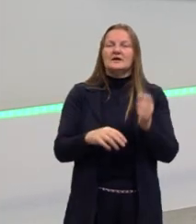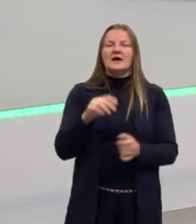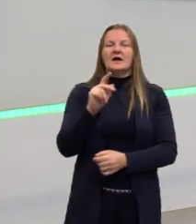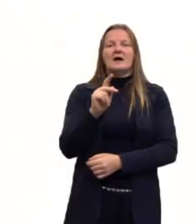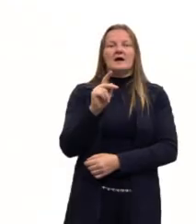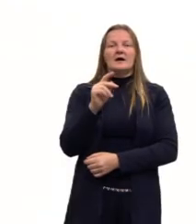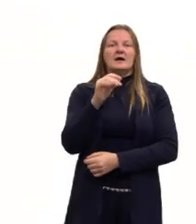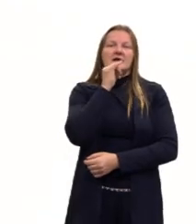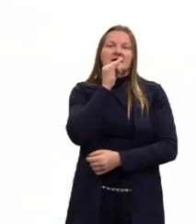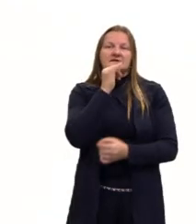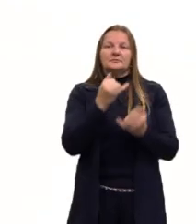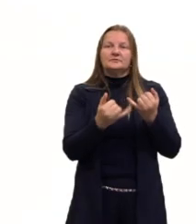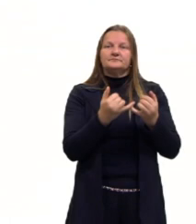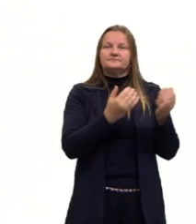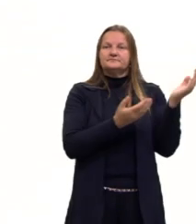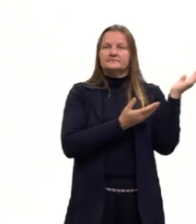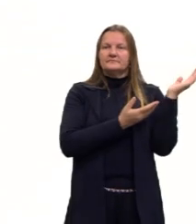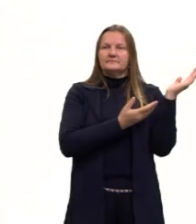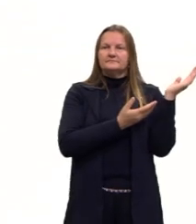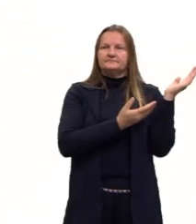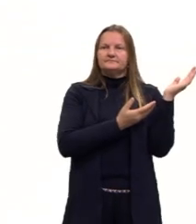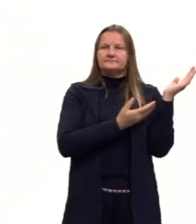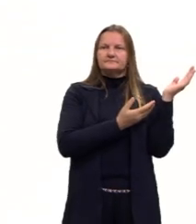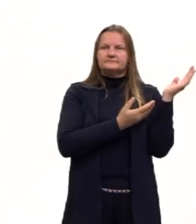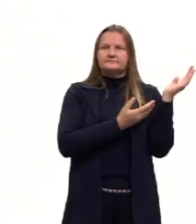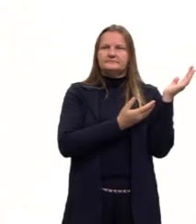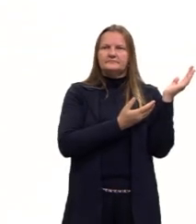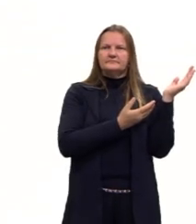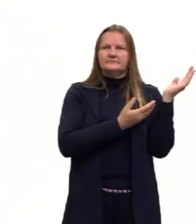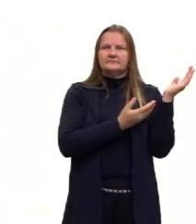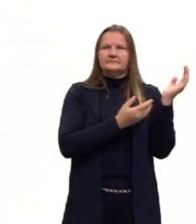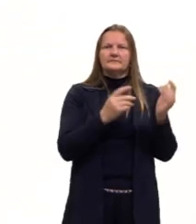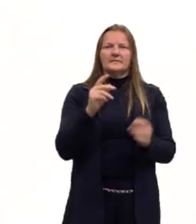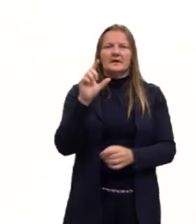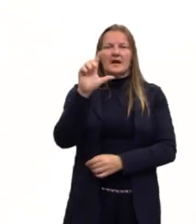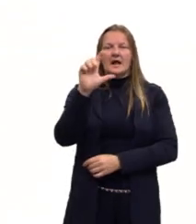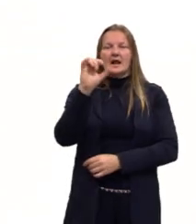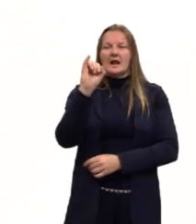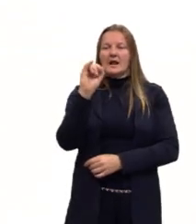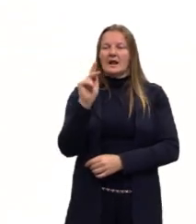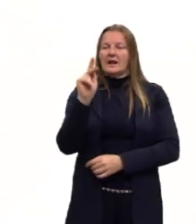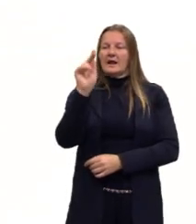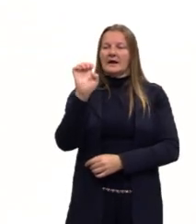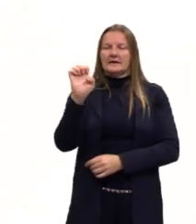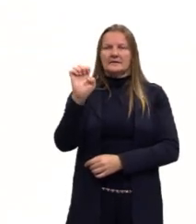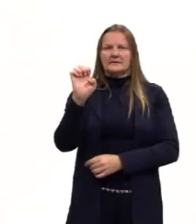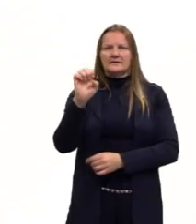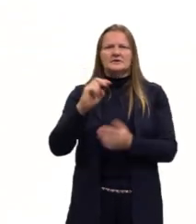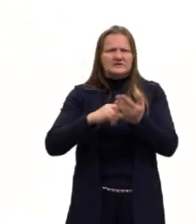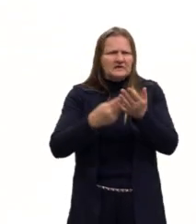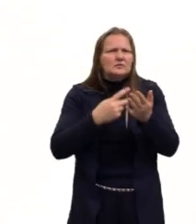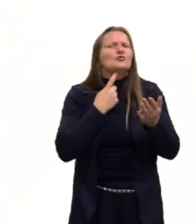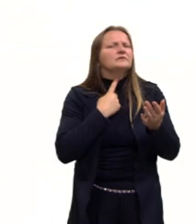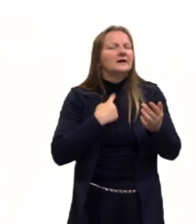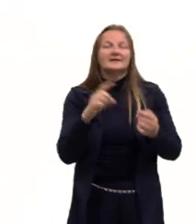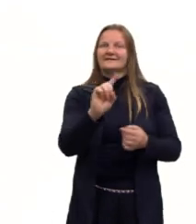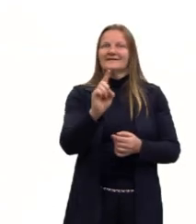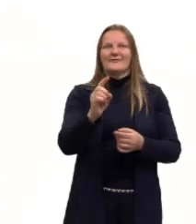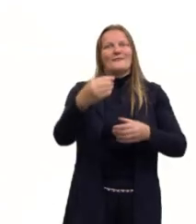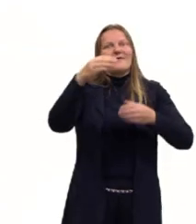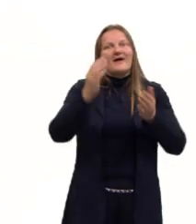like é um exemplo. Aqui, o like não significa o verbo gostar. Aqui, o like significa